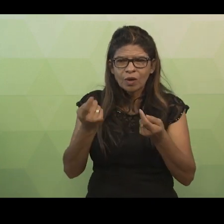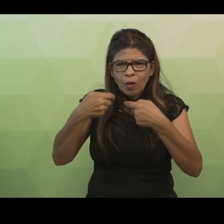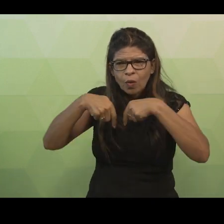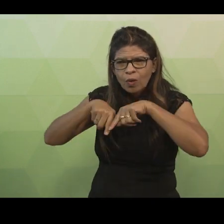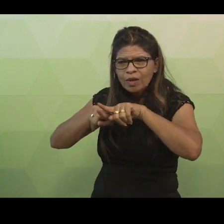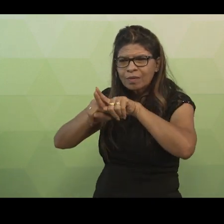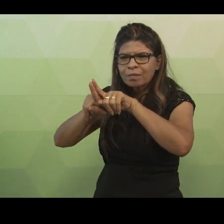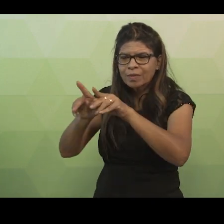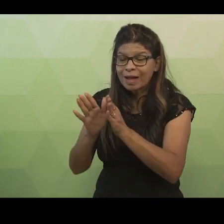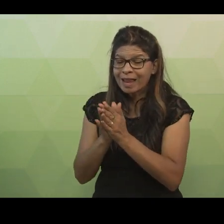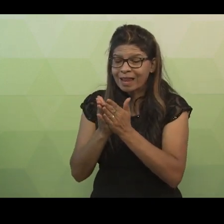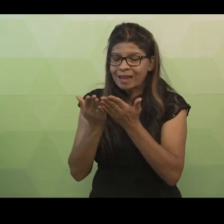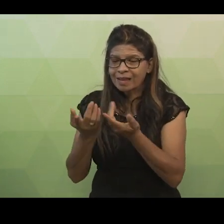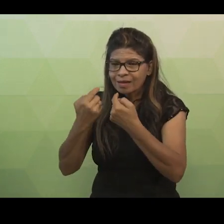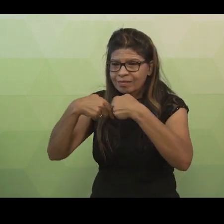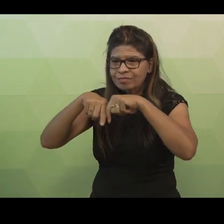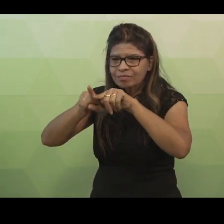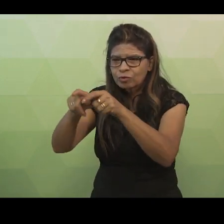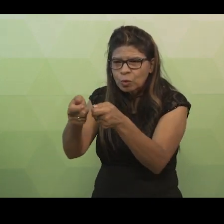Vamos lá?